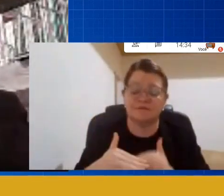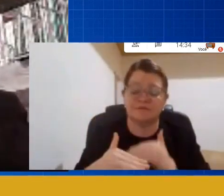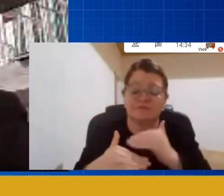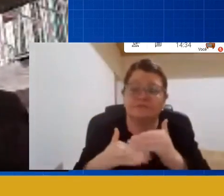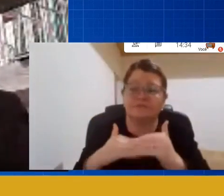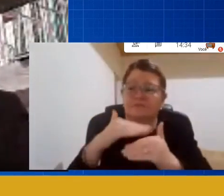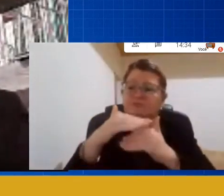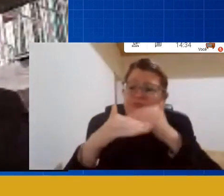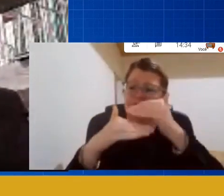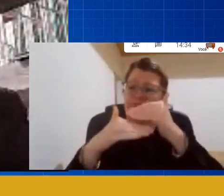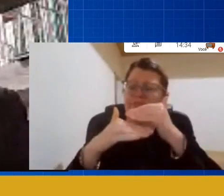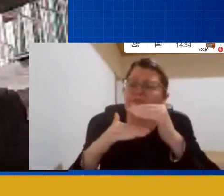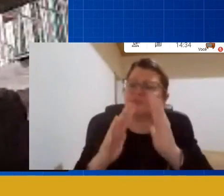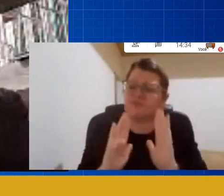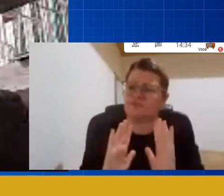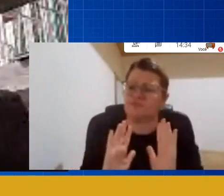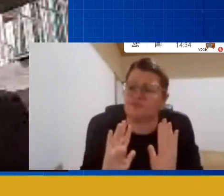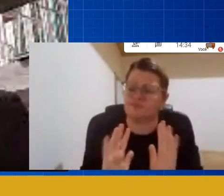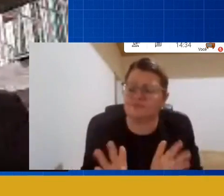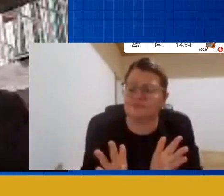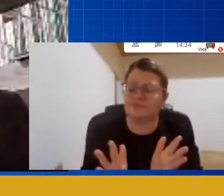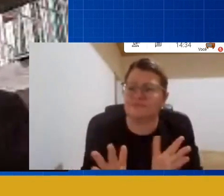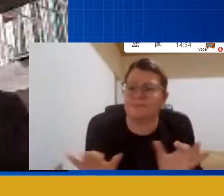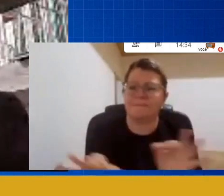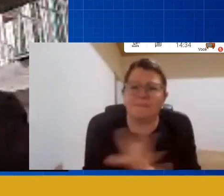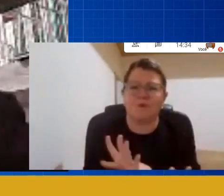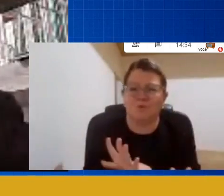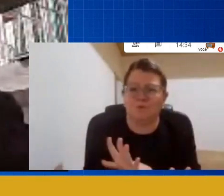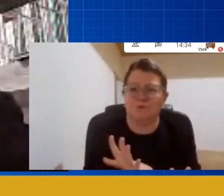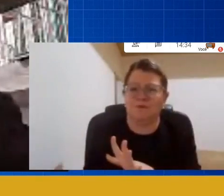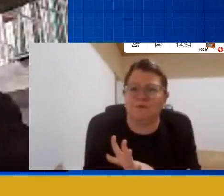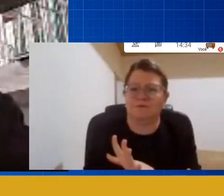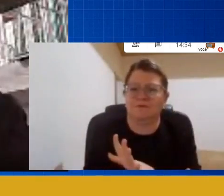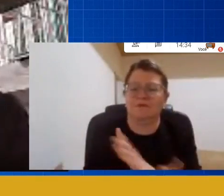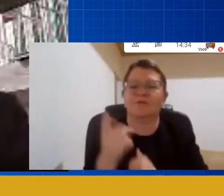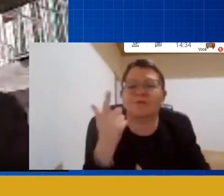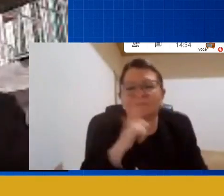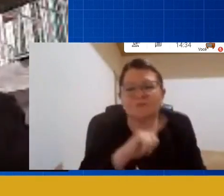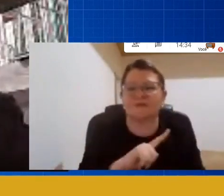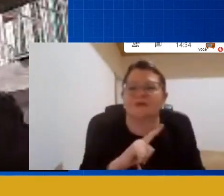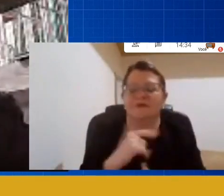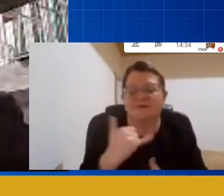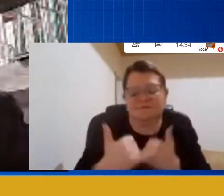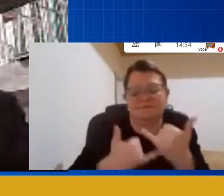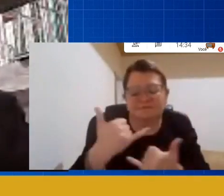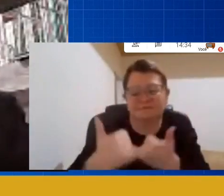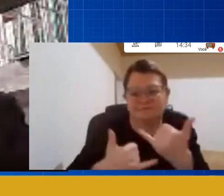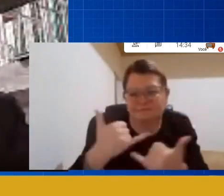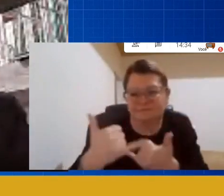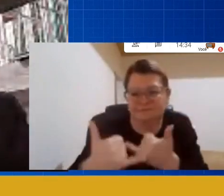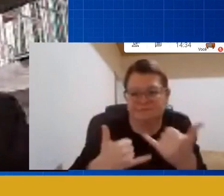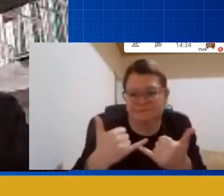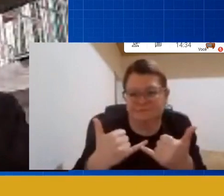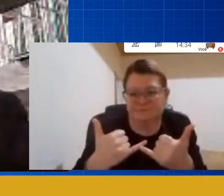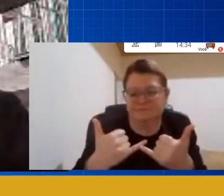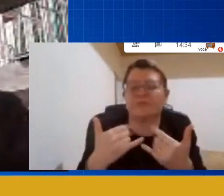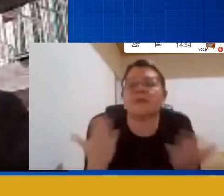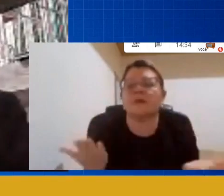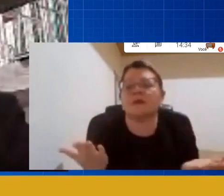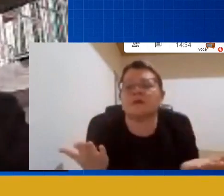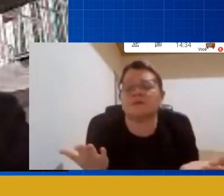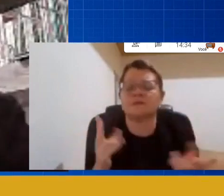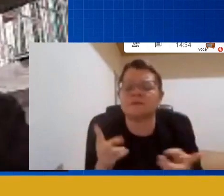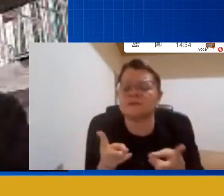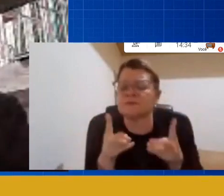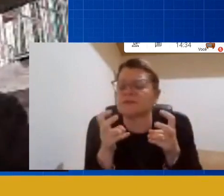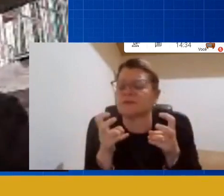consolidadas através do brincar e tem um detalhe qualificar o olhar por brincar é